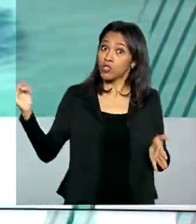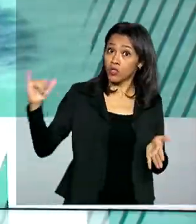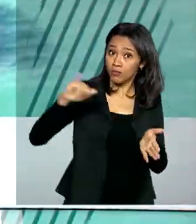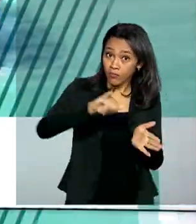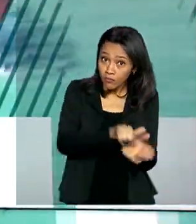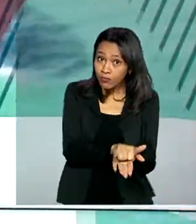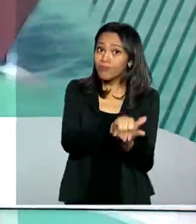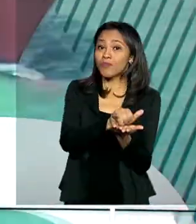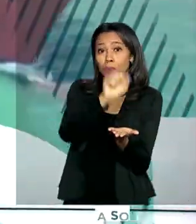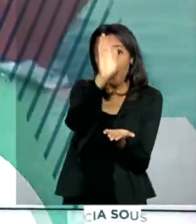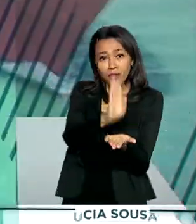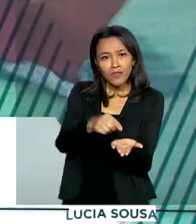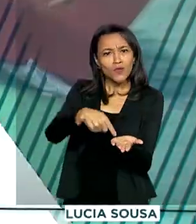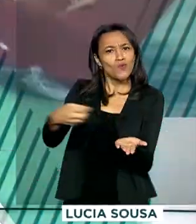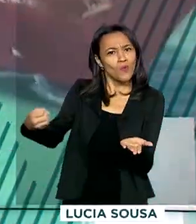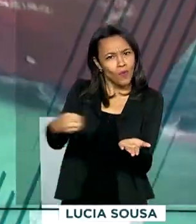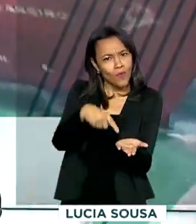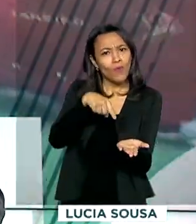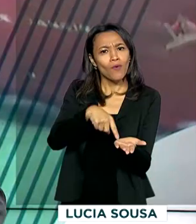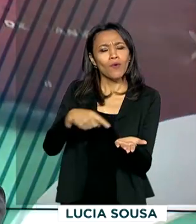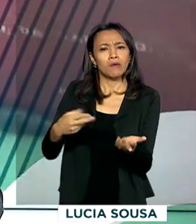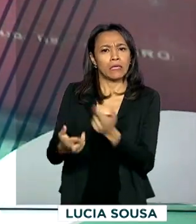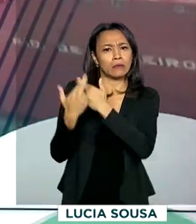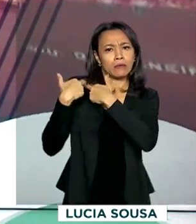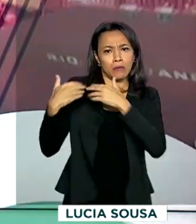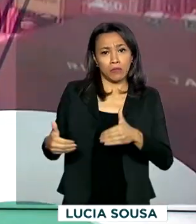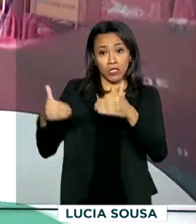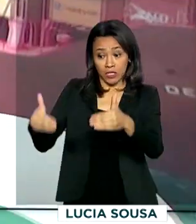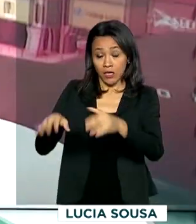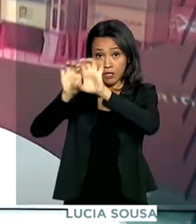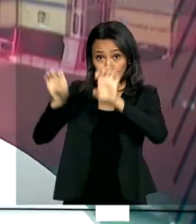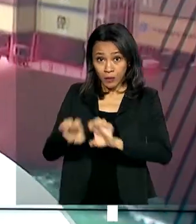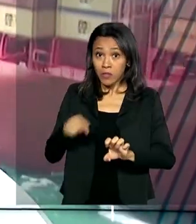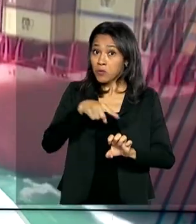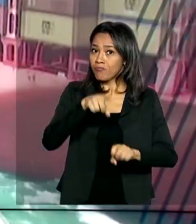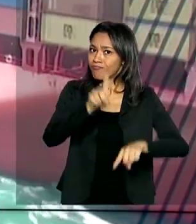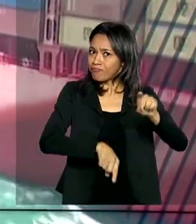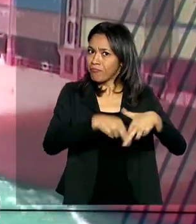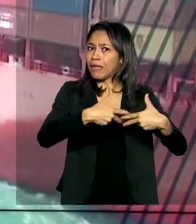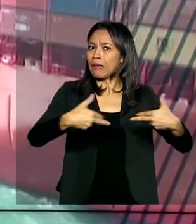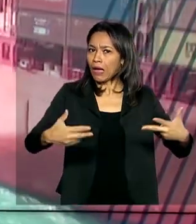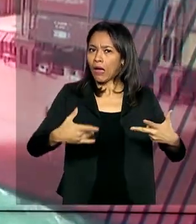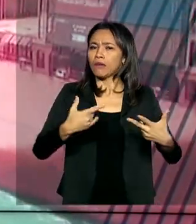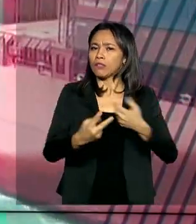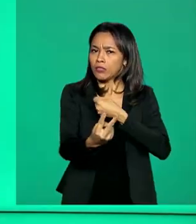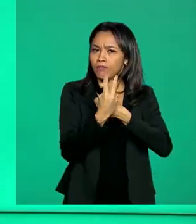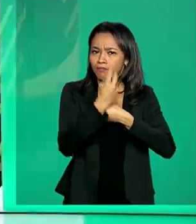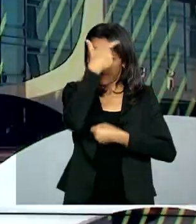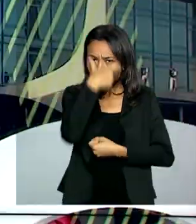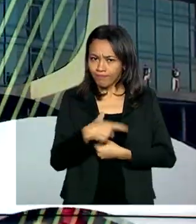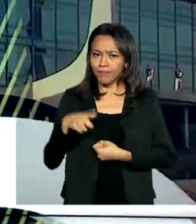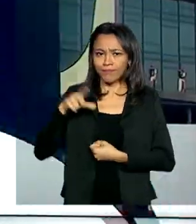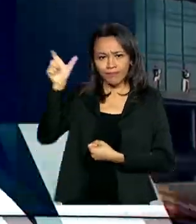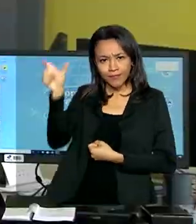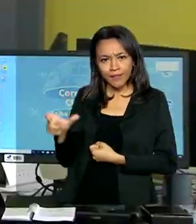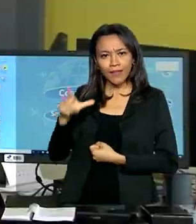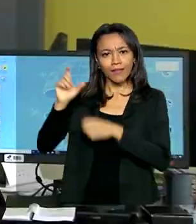fretado pelo Ministério da Infraestrutura com equipamentos de proteção individual. Maurício de Almeida tem os detalhes.